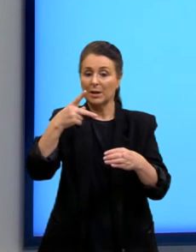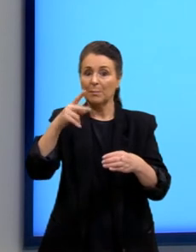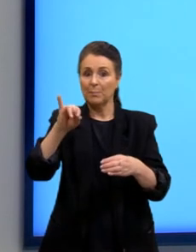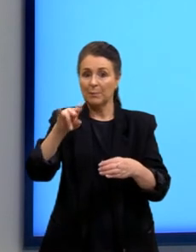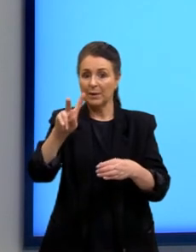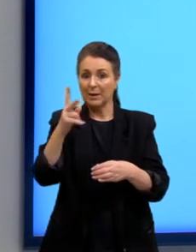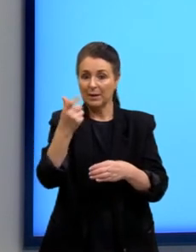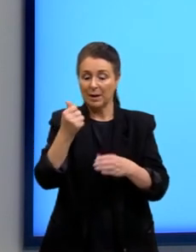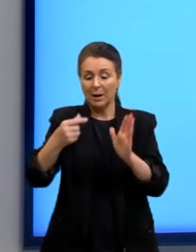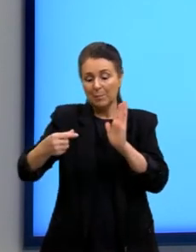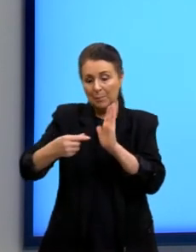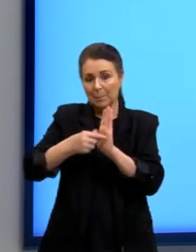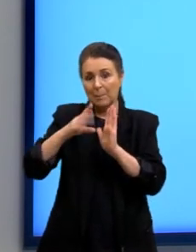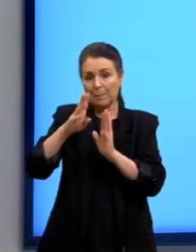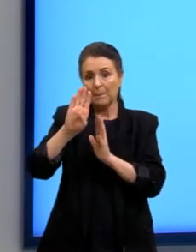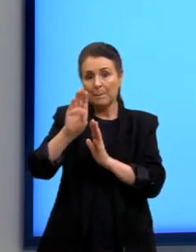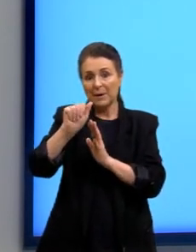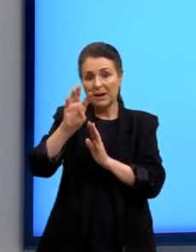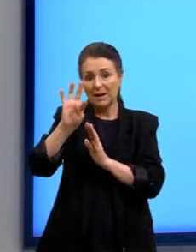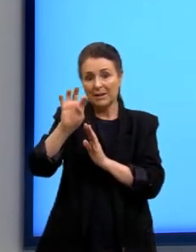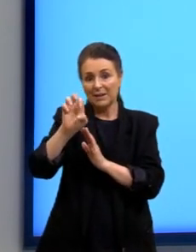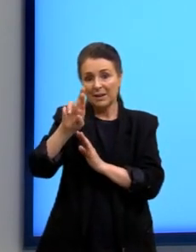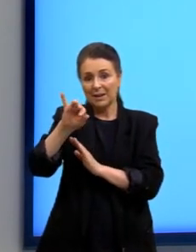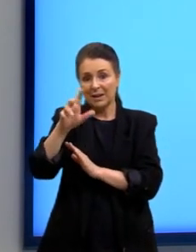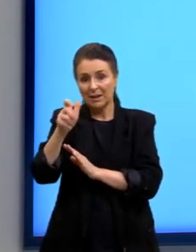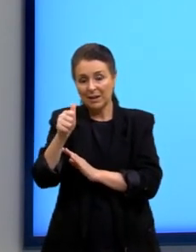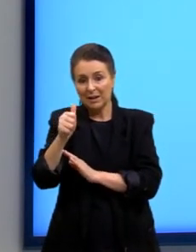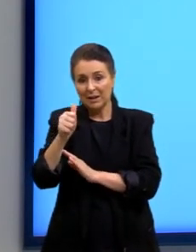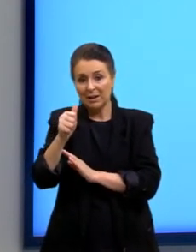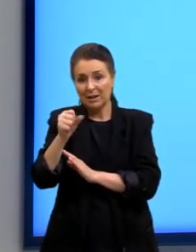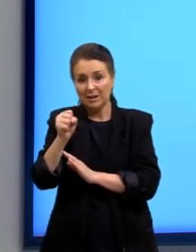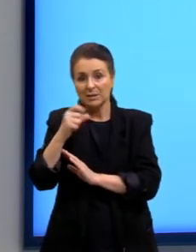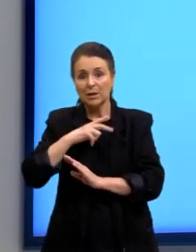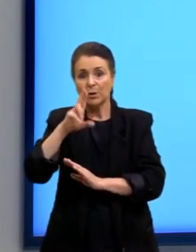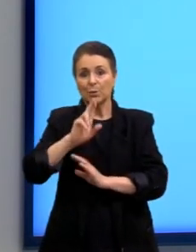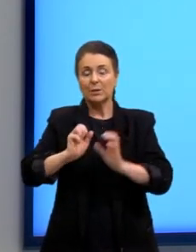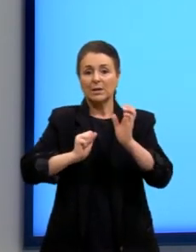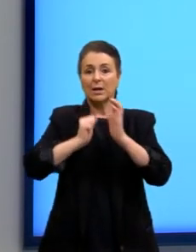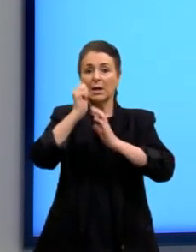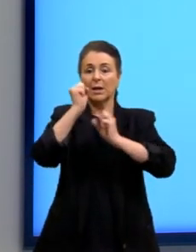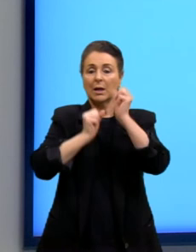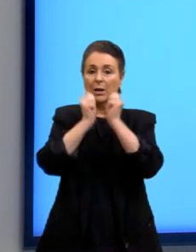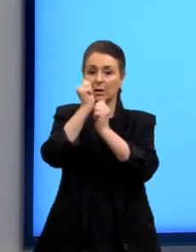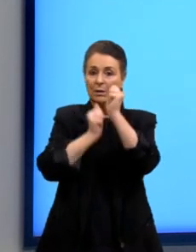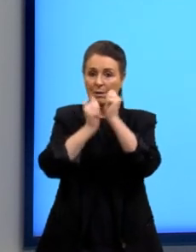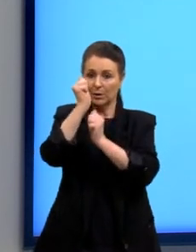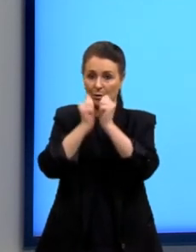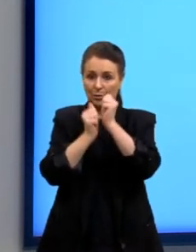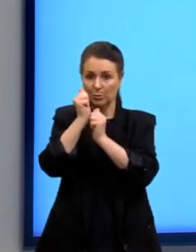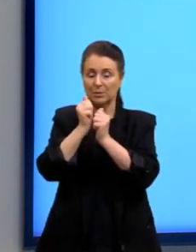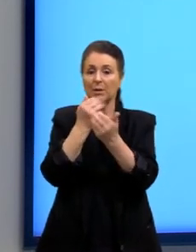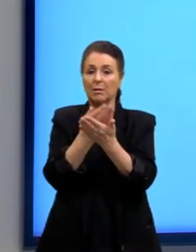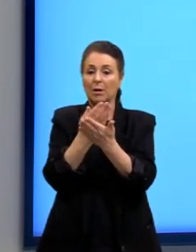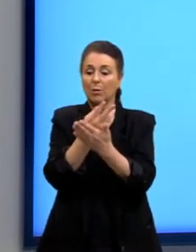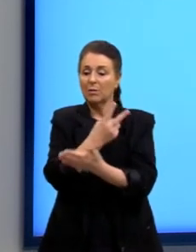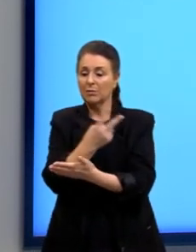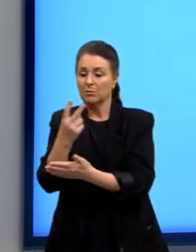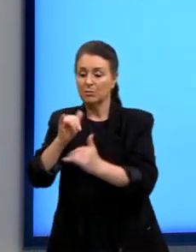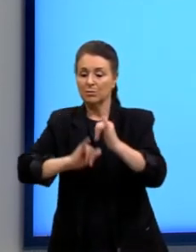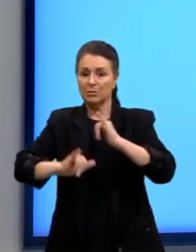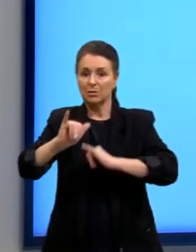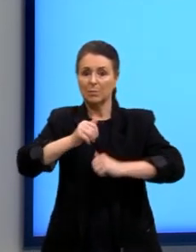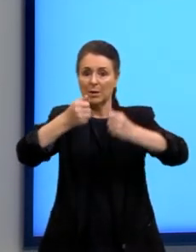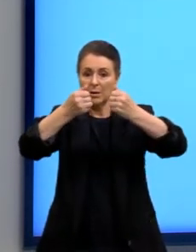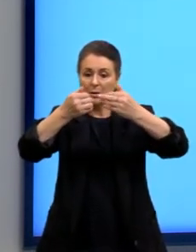também utilizados na indústria ela está totalmente explicada com vários exemplos na aula 22 de química